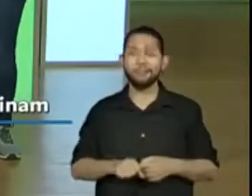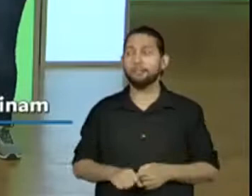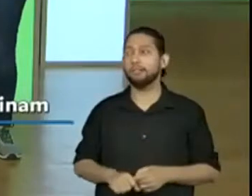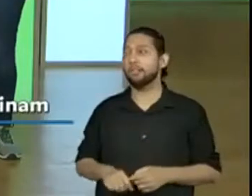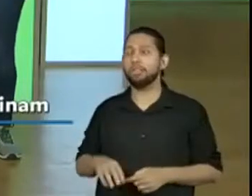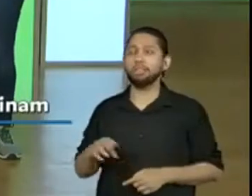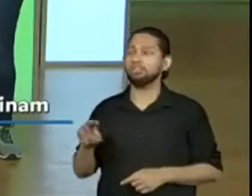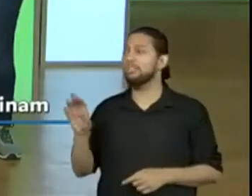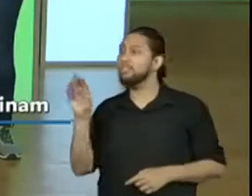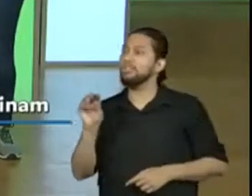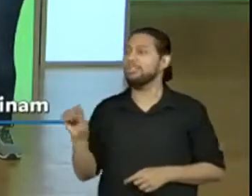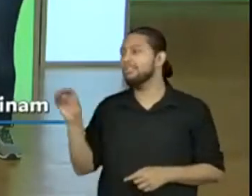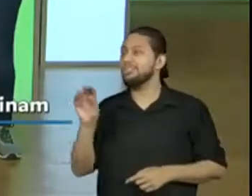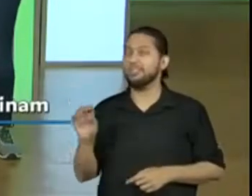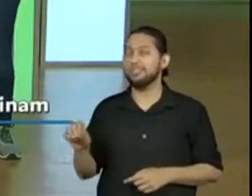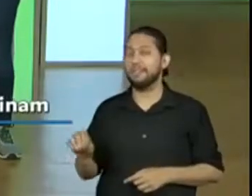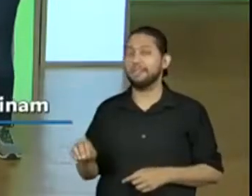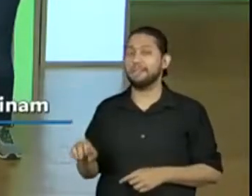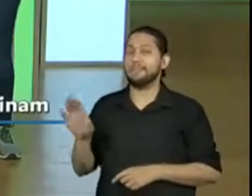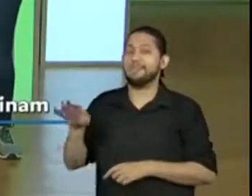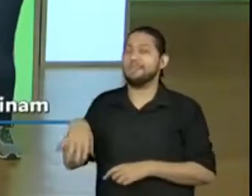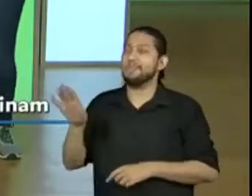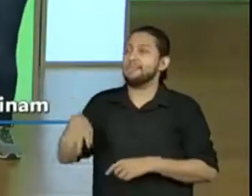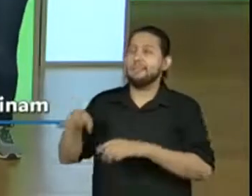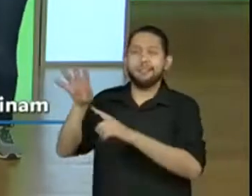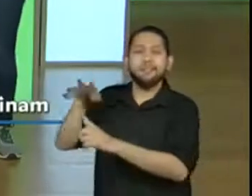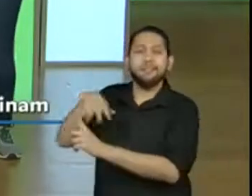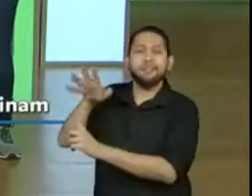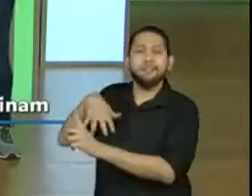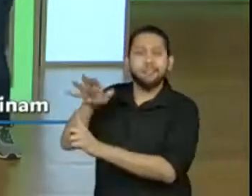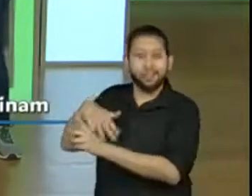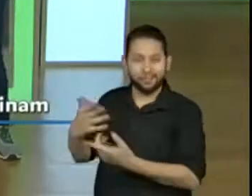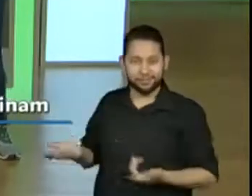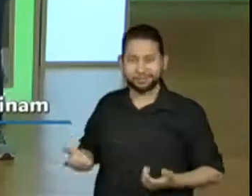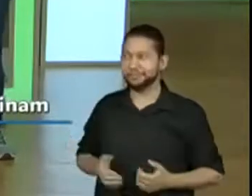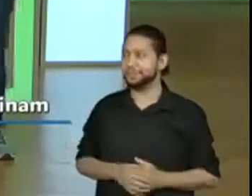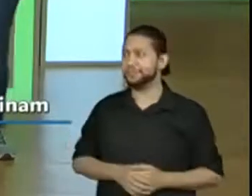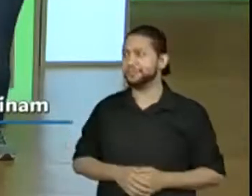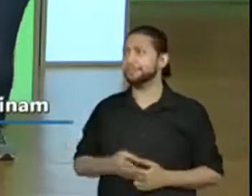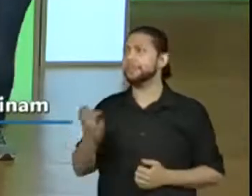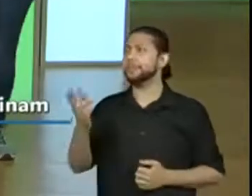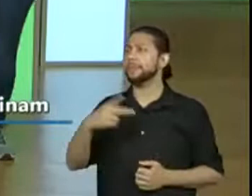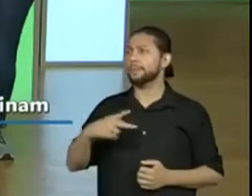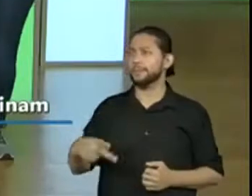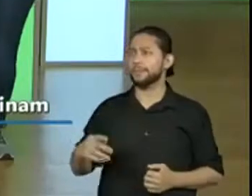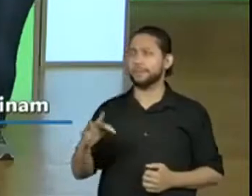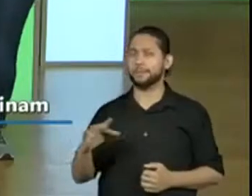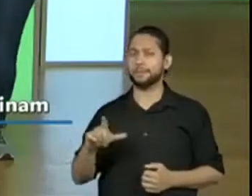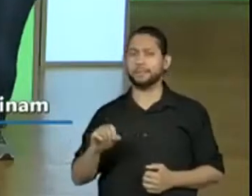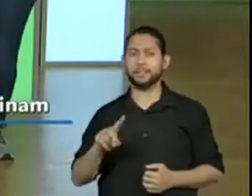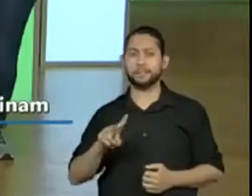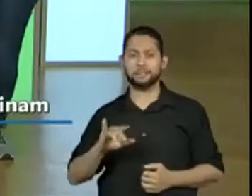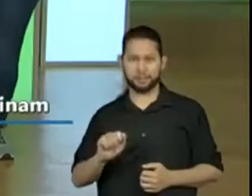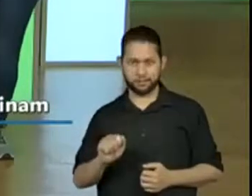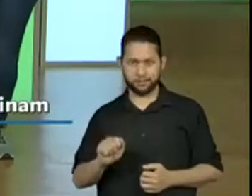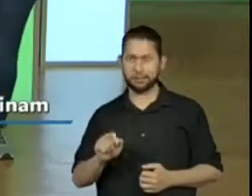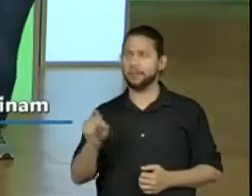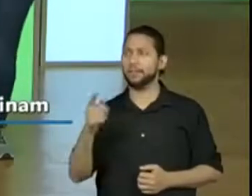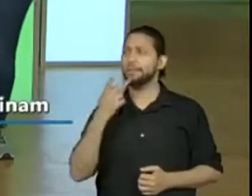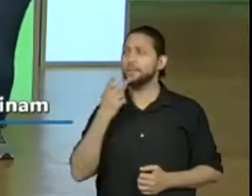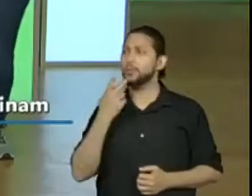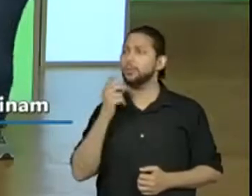falar, o mais popular para bajulador é puxa saco. Ó, a professora Flávia colocou aqui que o aluno dela, o Samuel,